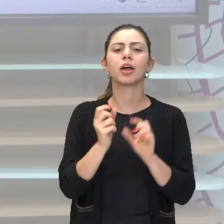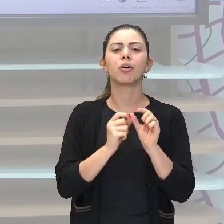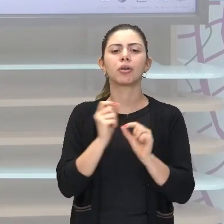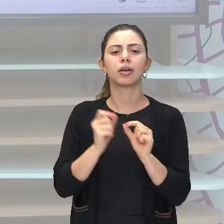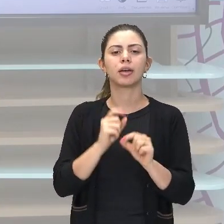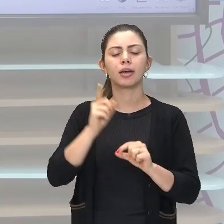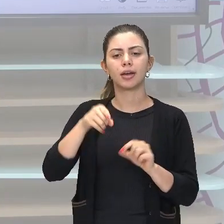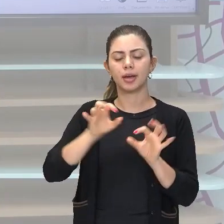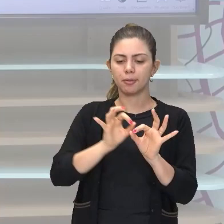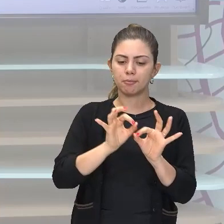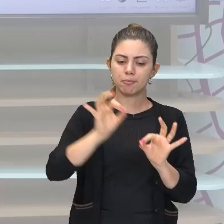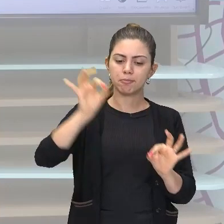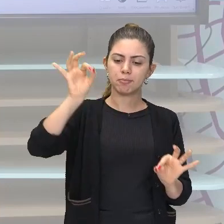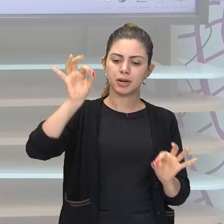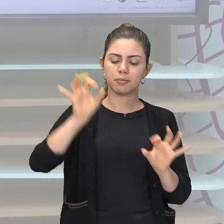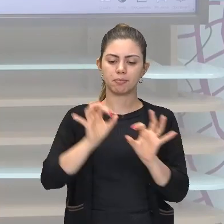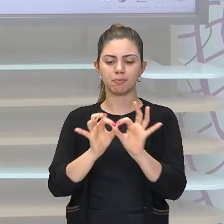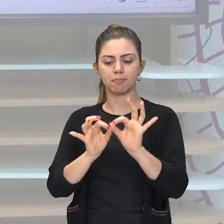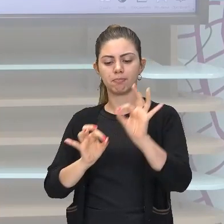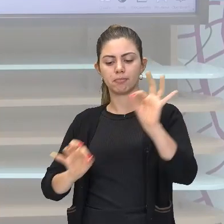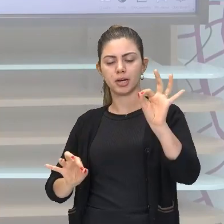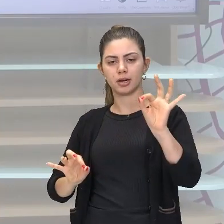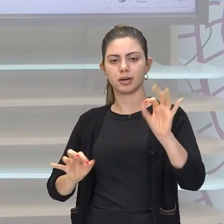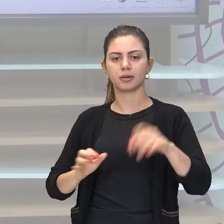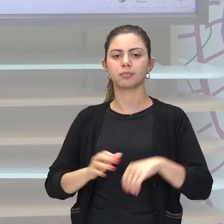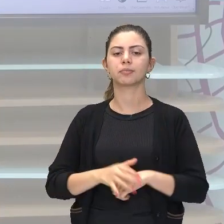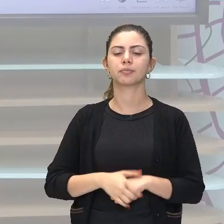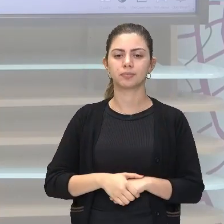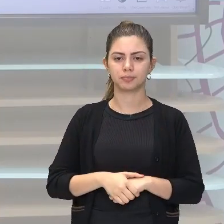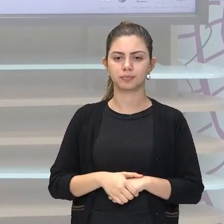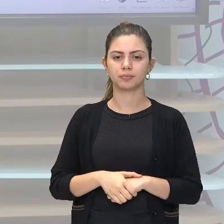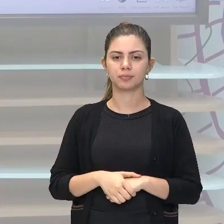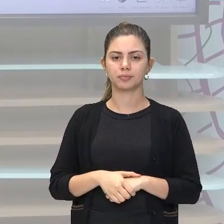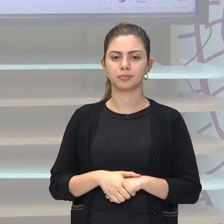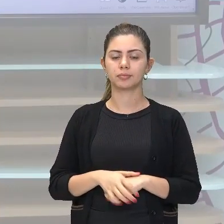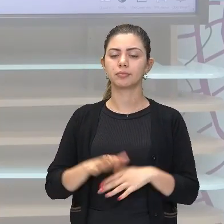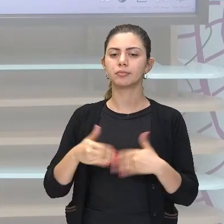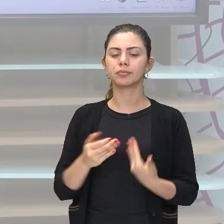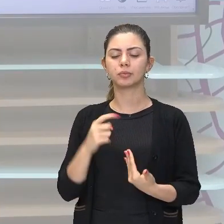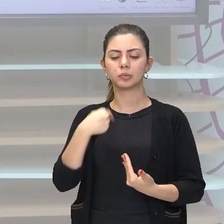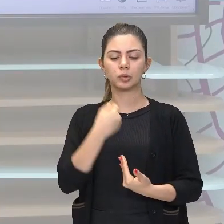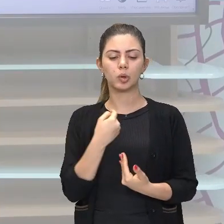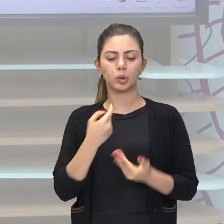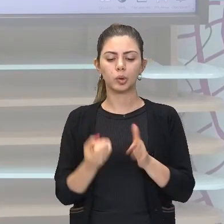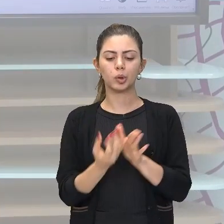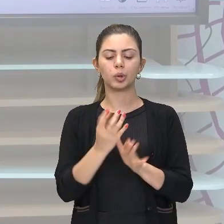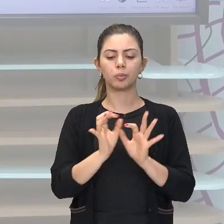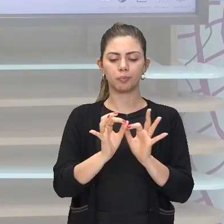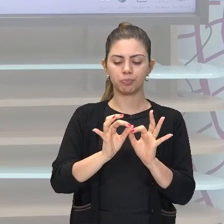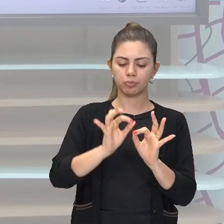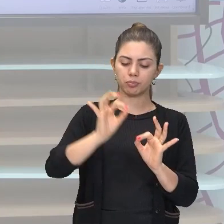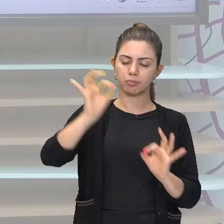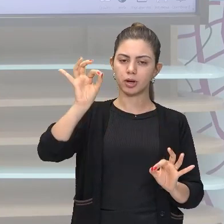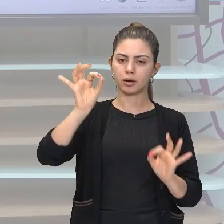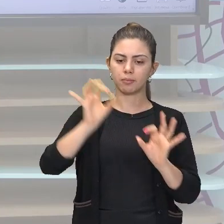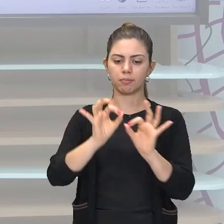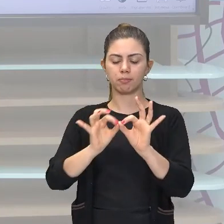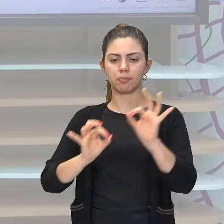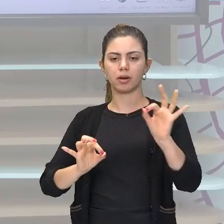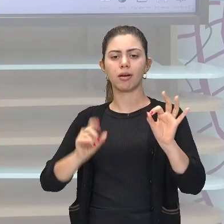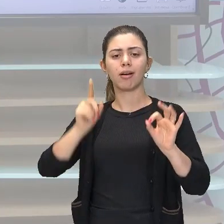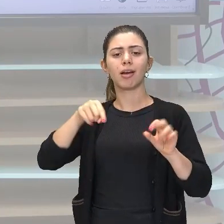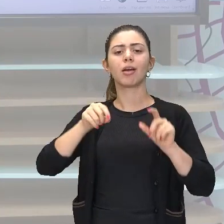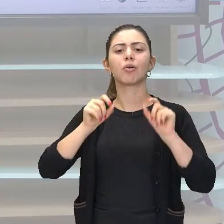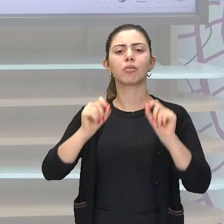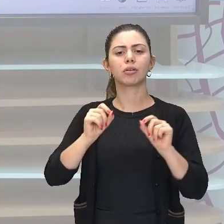um vértice ao outro. Quando eu traço uma diagonal de um vértice ao outro, eu vou ter coisas congruentes.